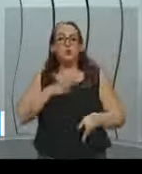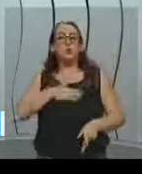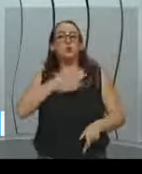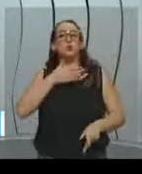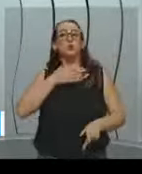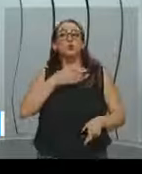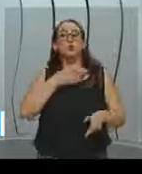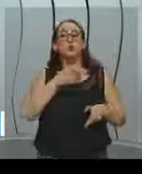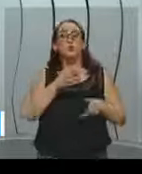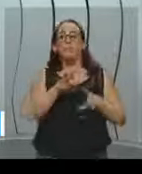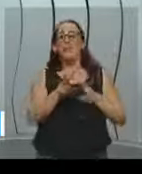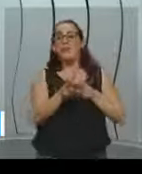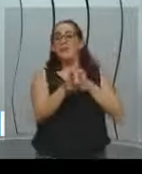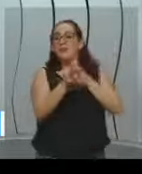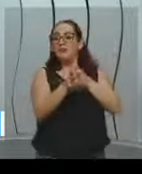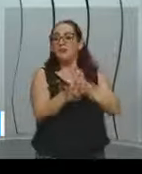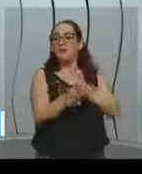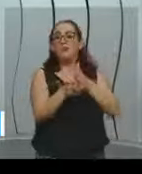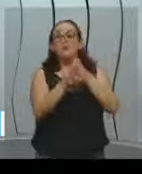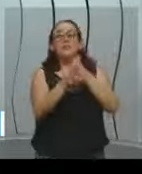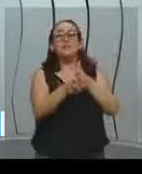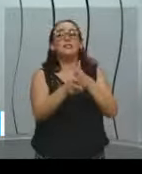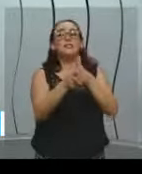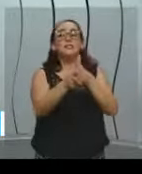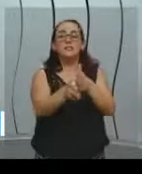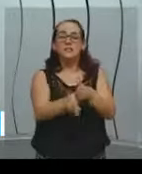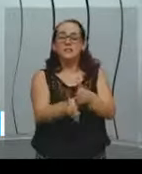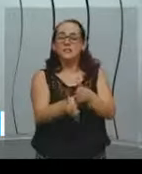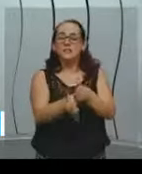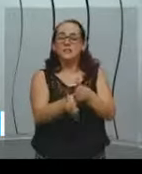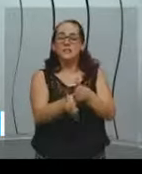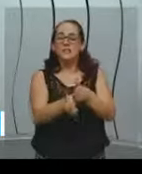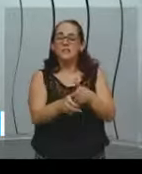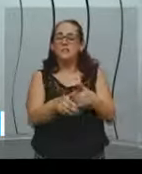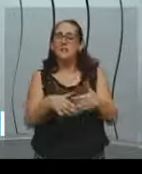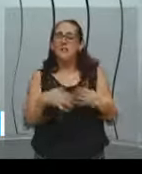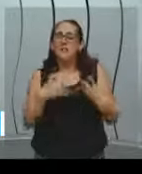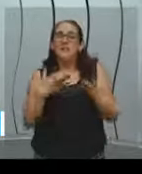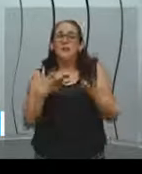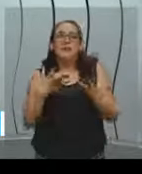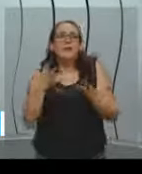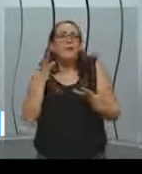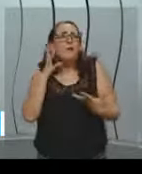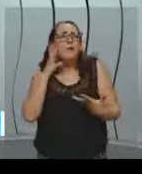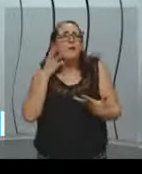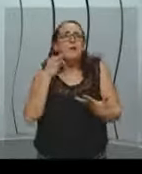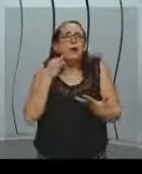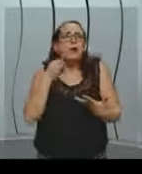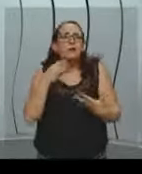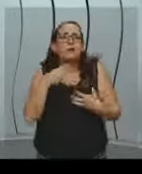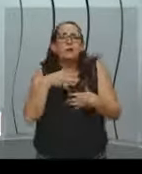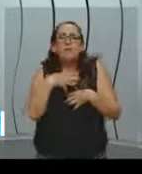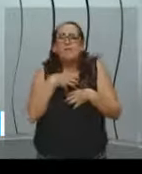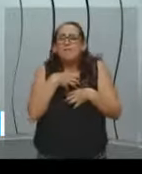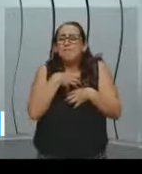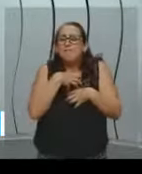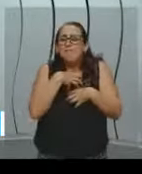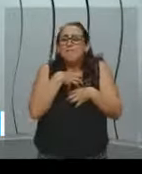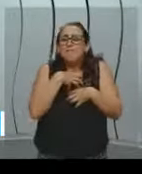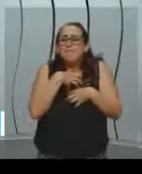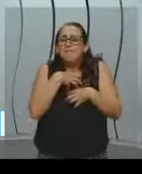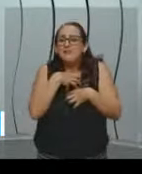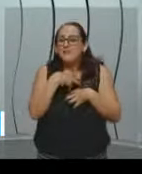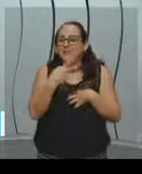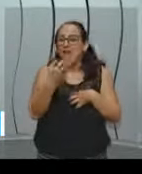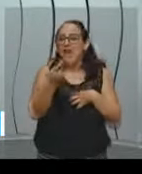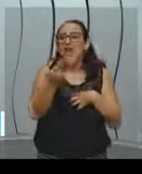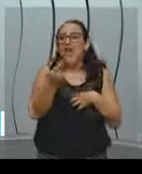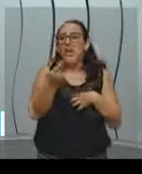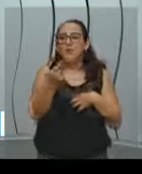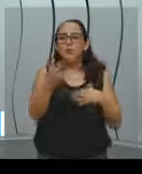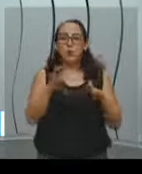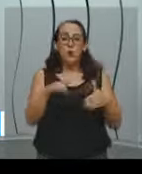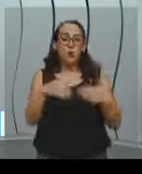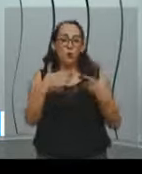bem interessante. Eu acho que a sensação deve ser a mesma de quando eu fui ver um filme 3D a primeira vez.